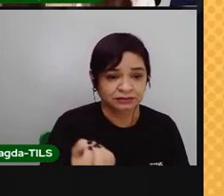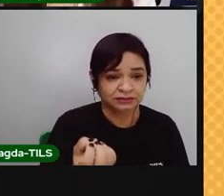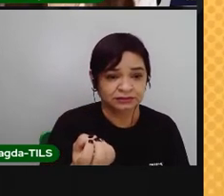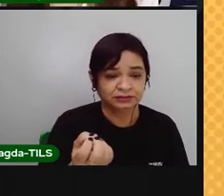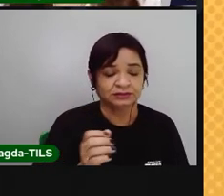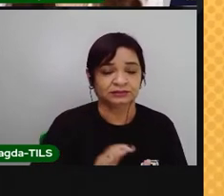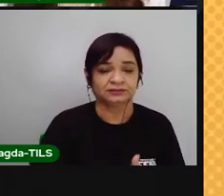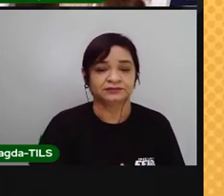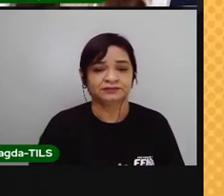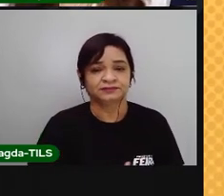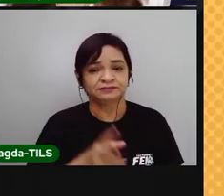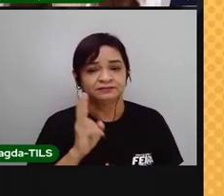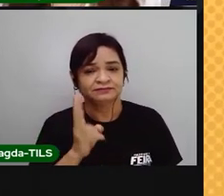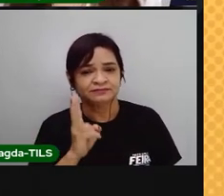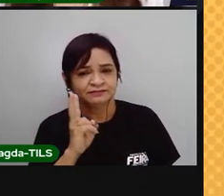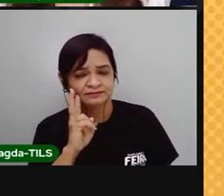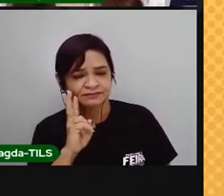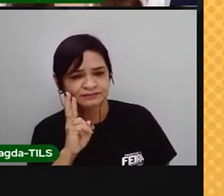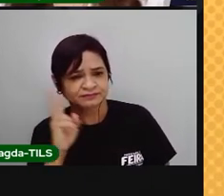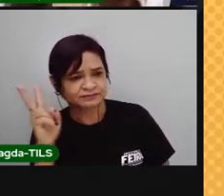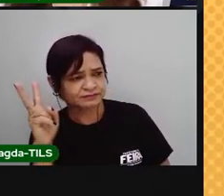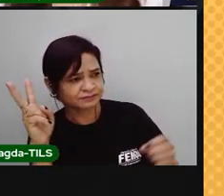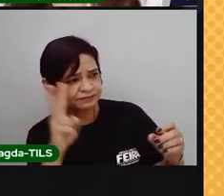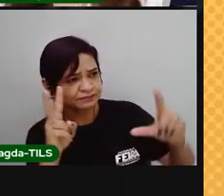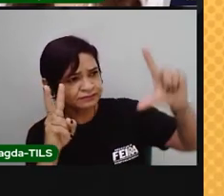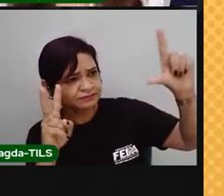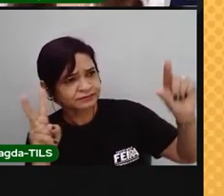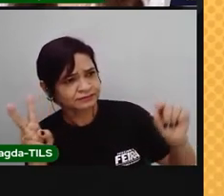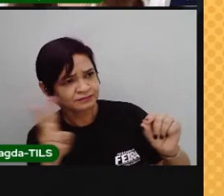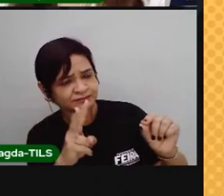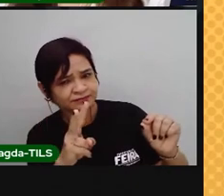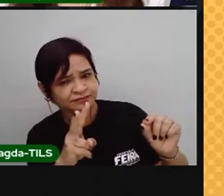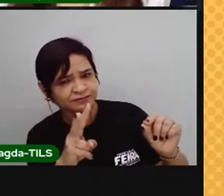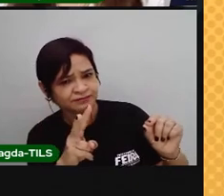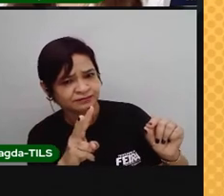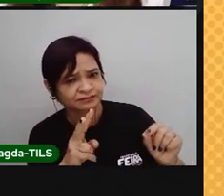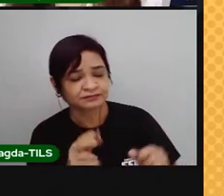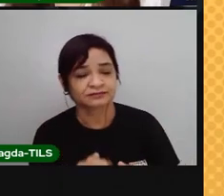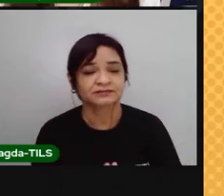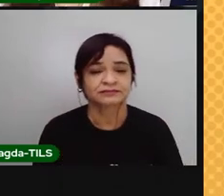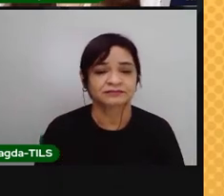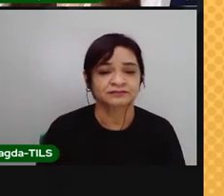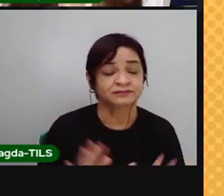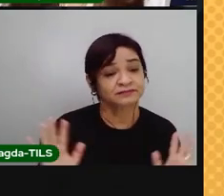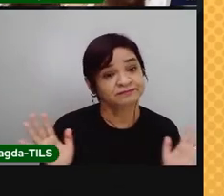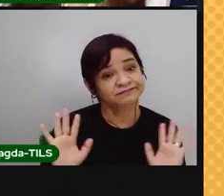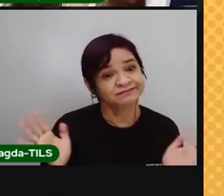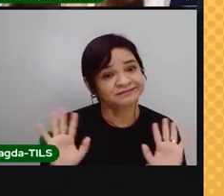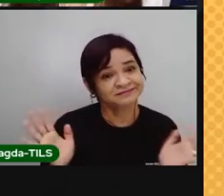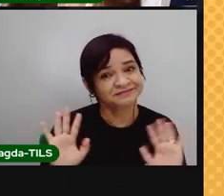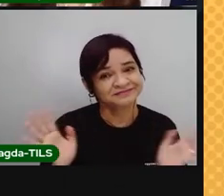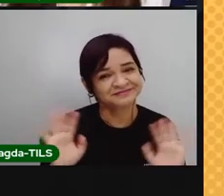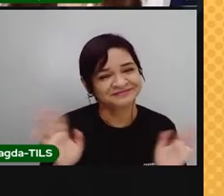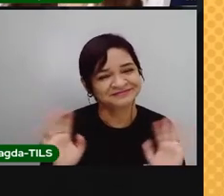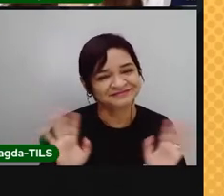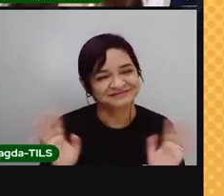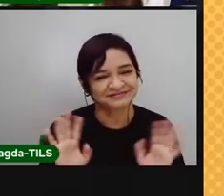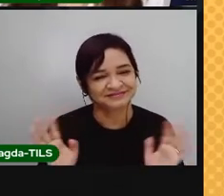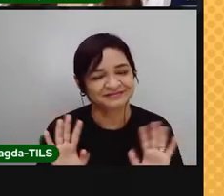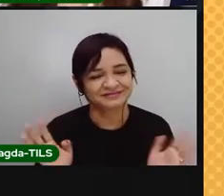sempre olhamos para a mesma face da lua. Isso não é legal? Por hora é só, pessoal. Nos vemos na próxima.